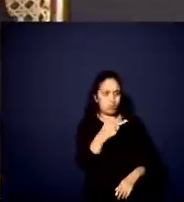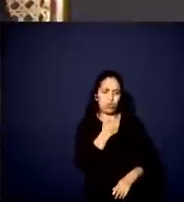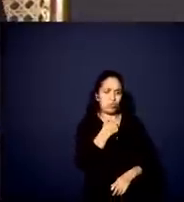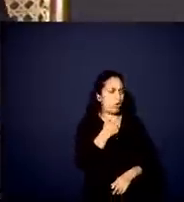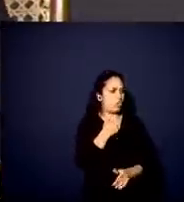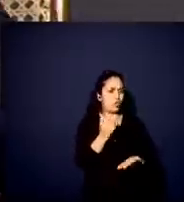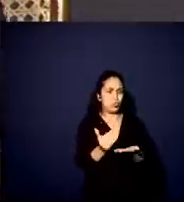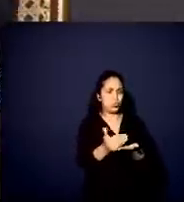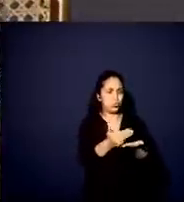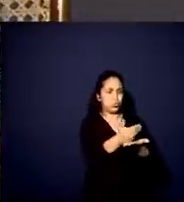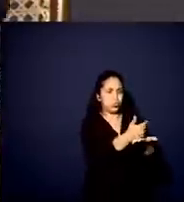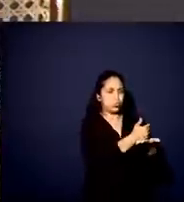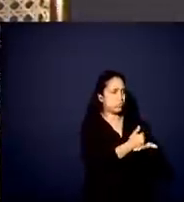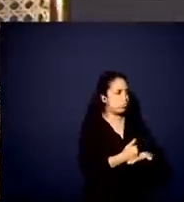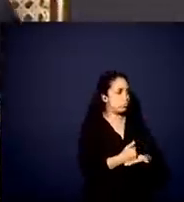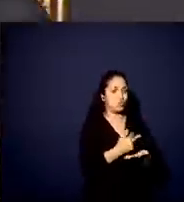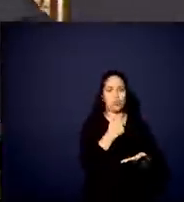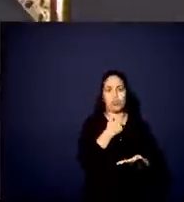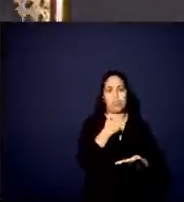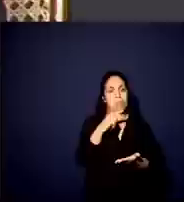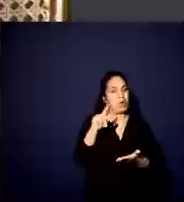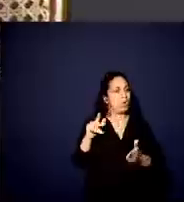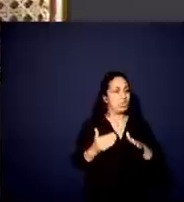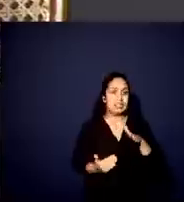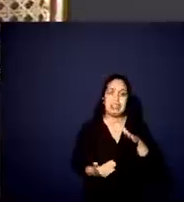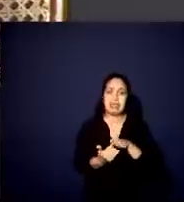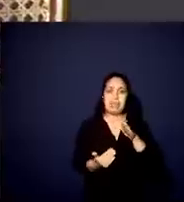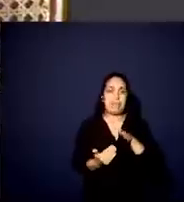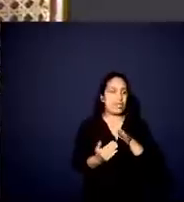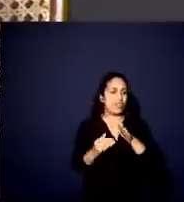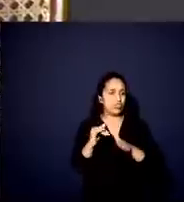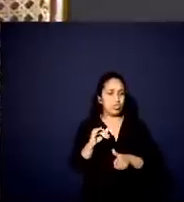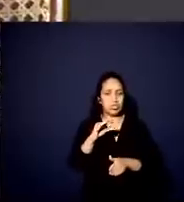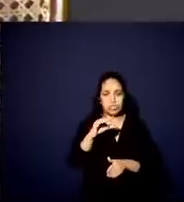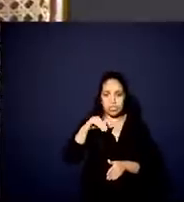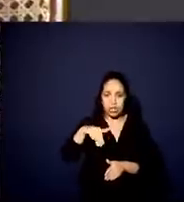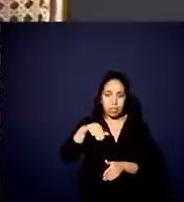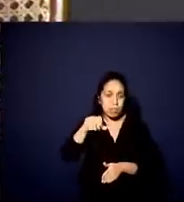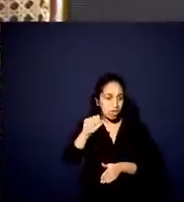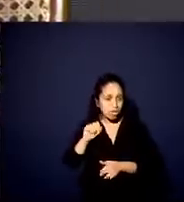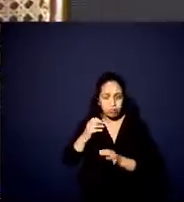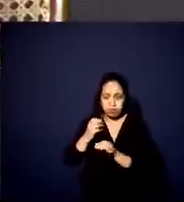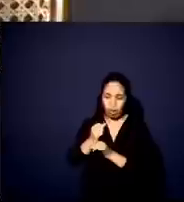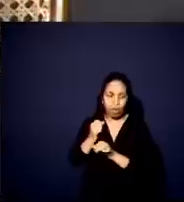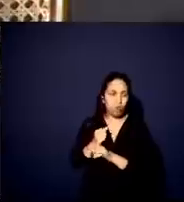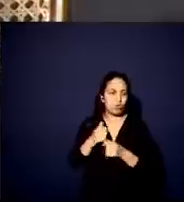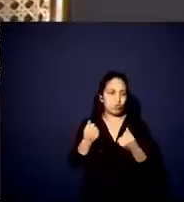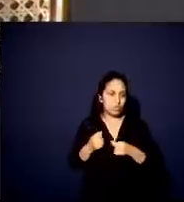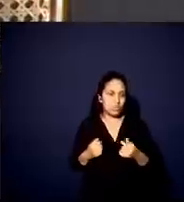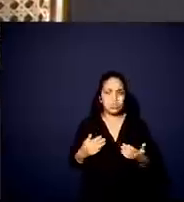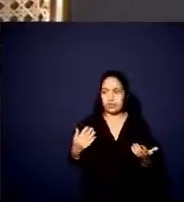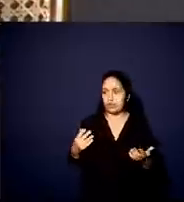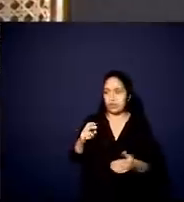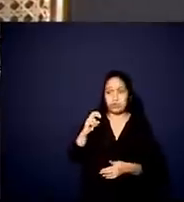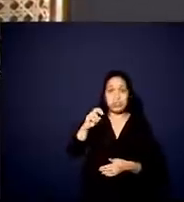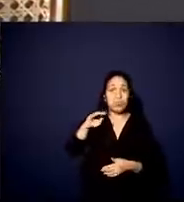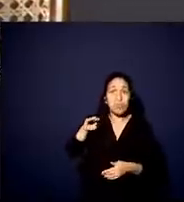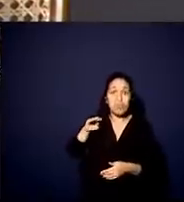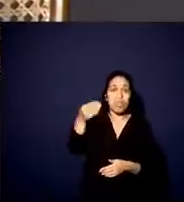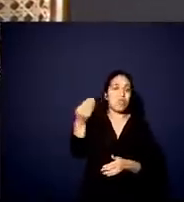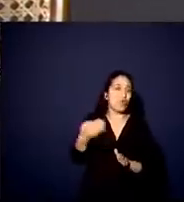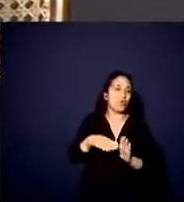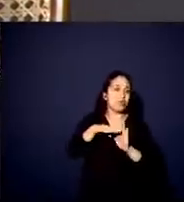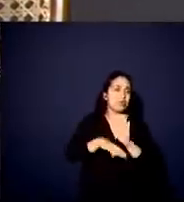arrecadar dessa forma. Tem que limitar a arrecadação do ICMS na base de cálculo aqui e ali. Isso nos tira cinco bilhões de reais